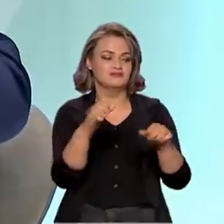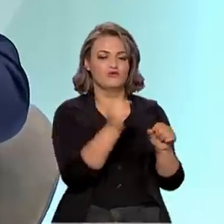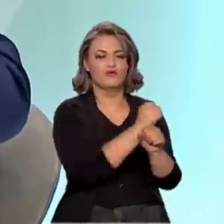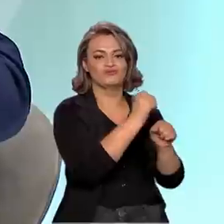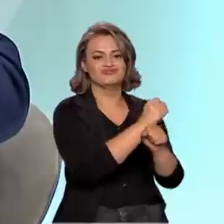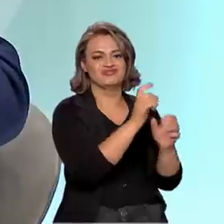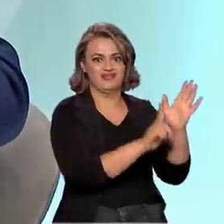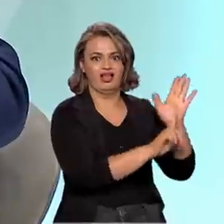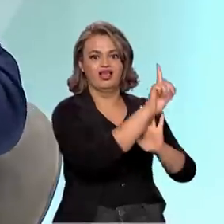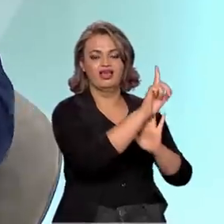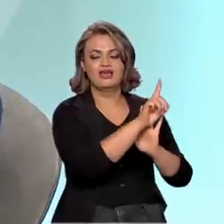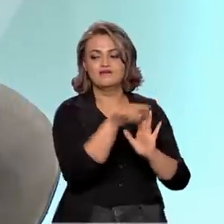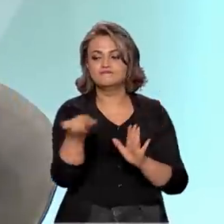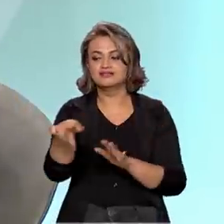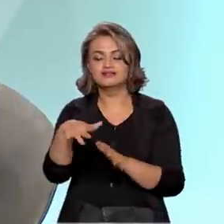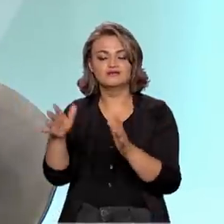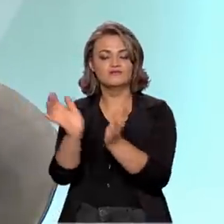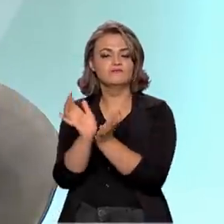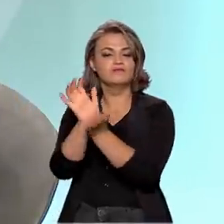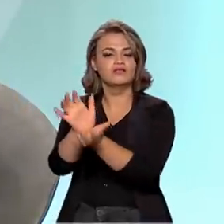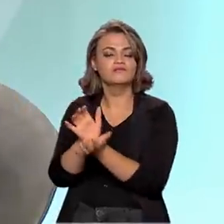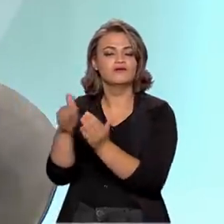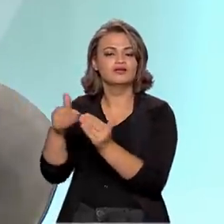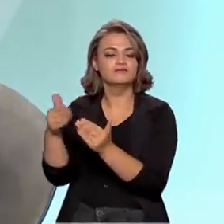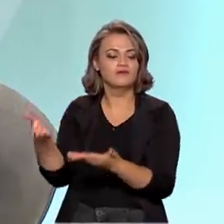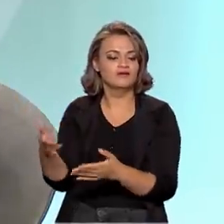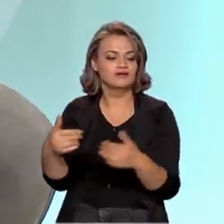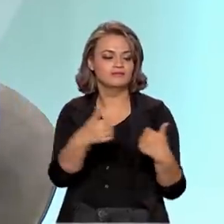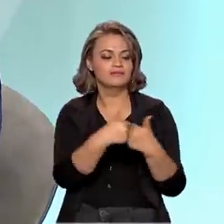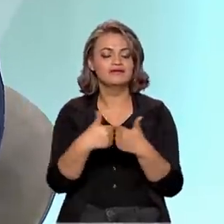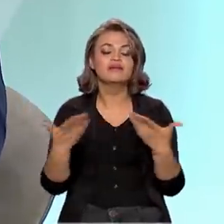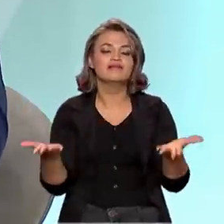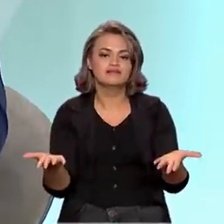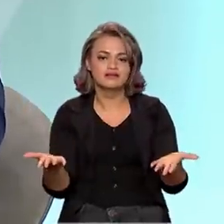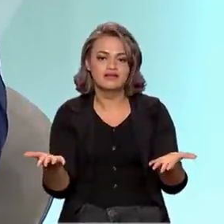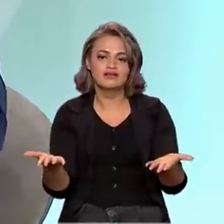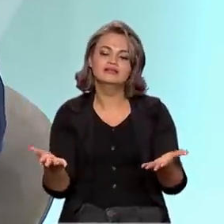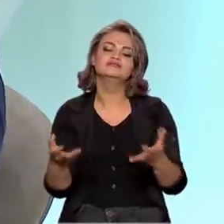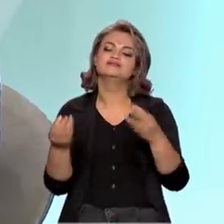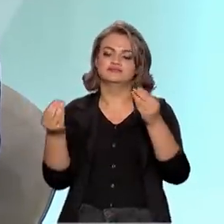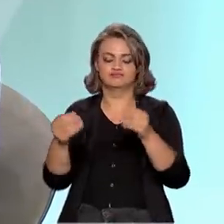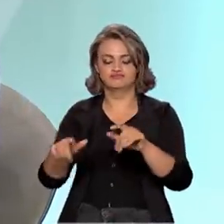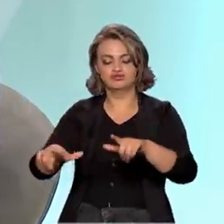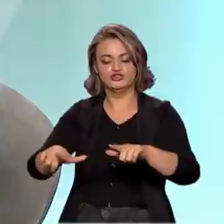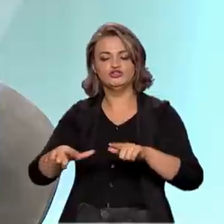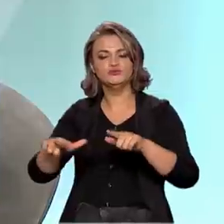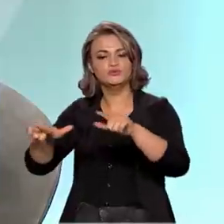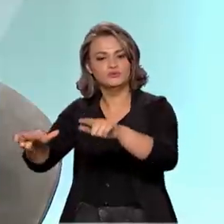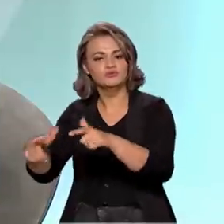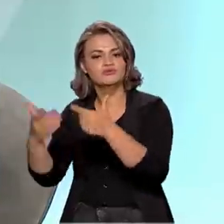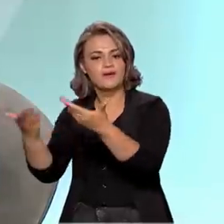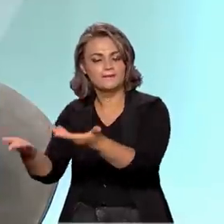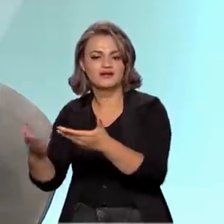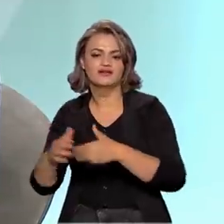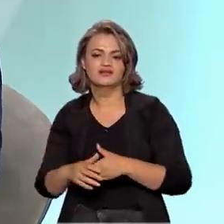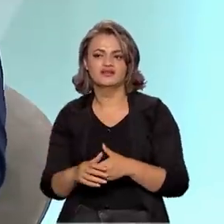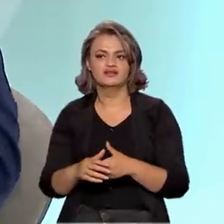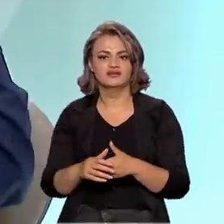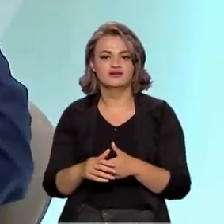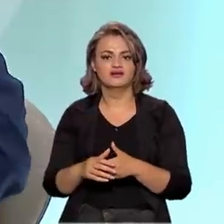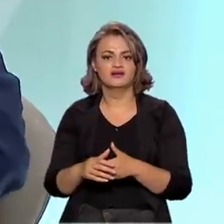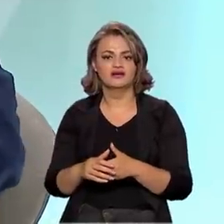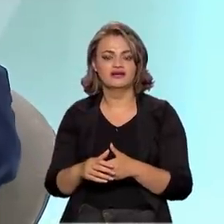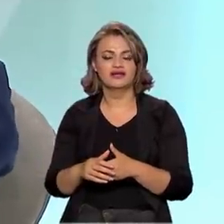dentro da área de Alcântara, né? Então eles tinham... a ideia era que eles tivessem posse, posse coletiva, o que não funciona, na minha opinião.